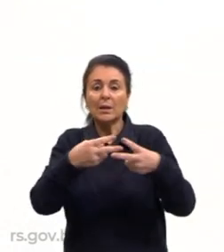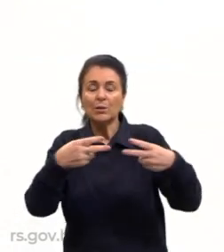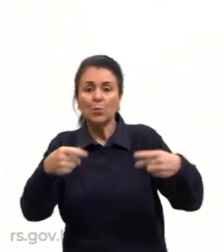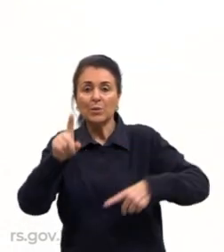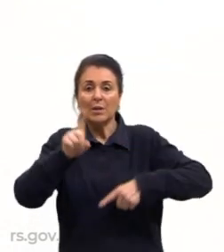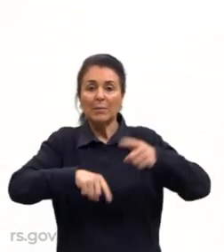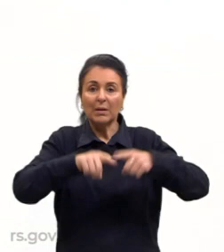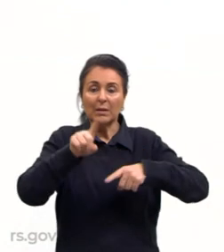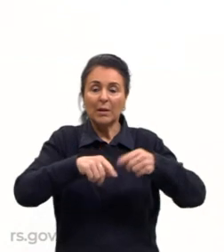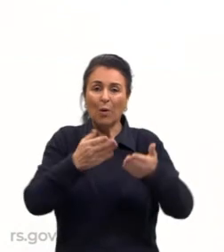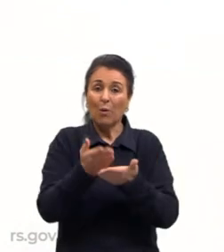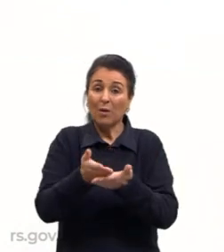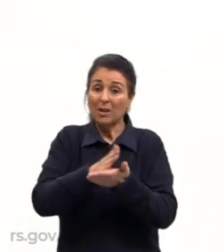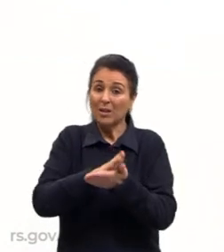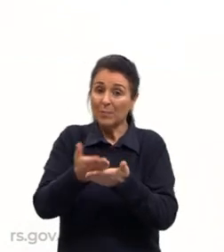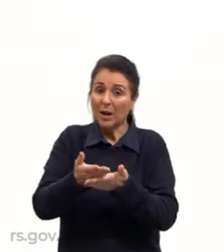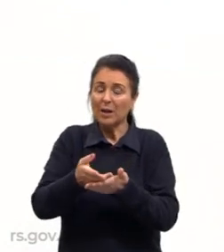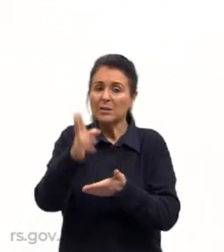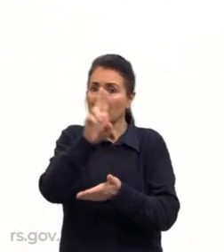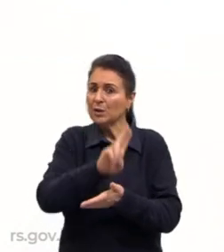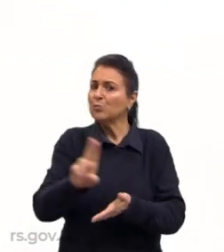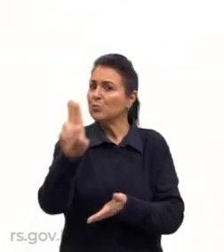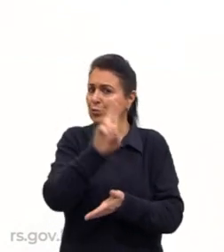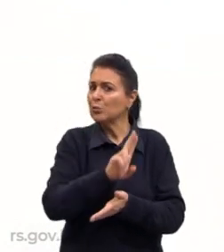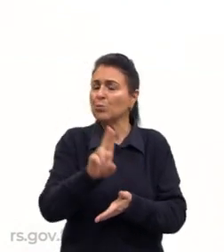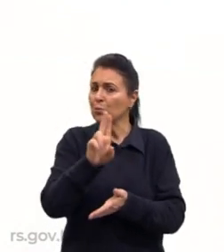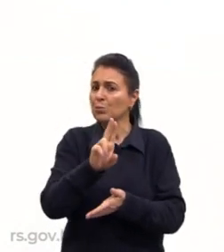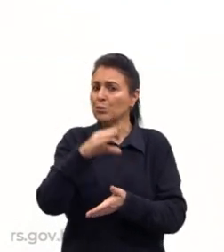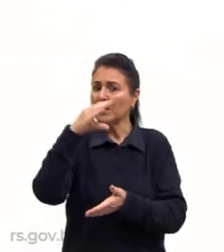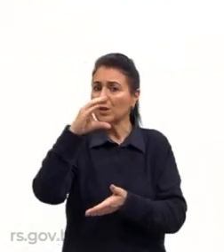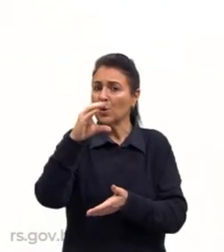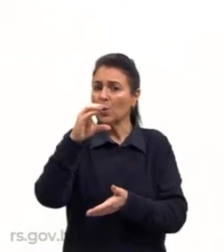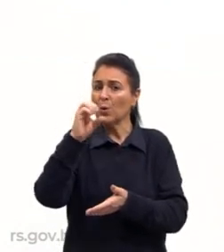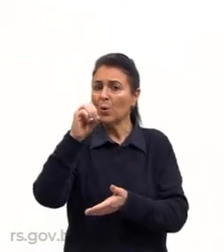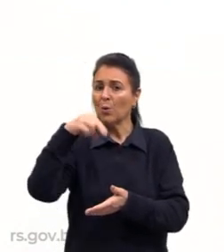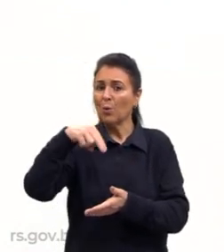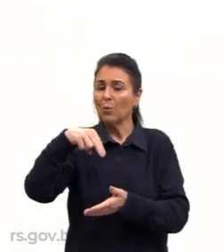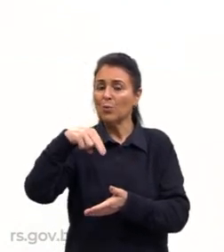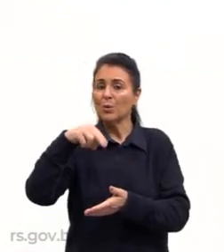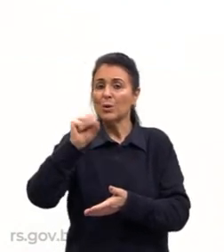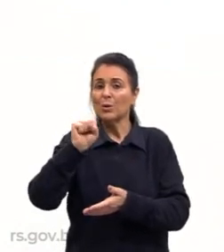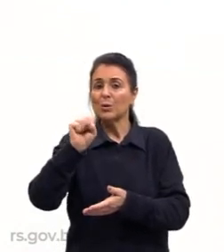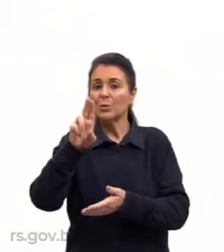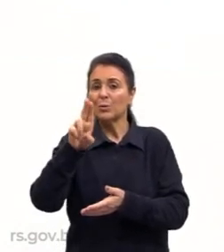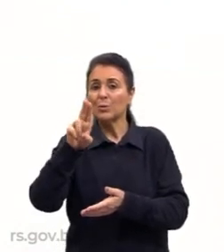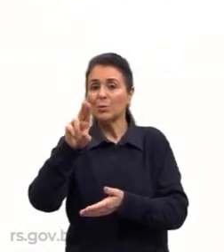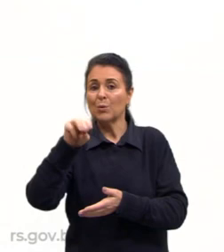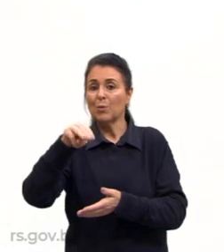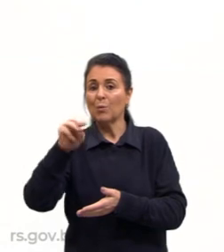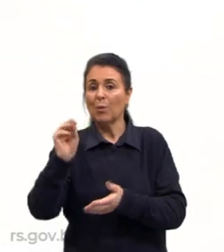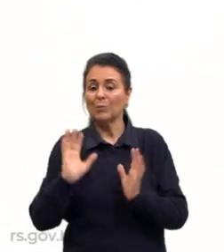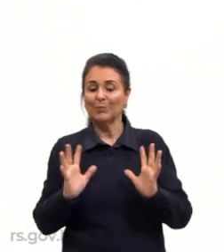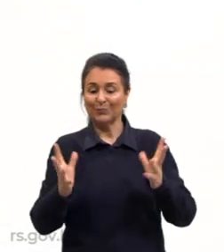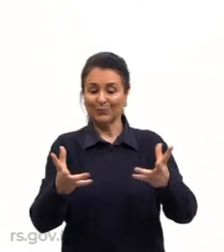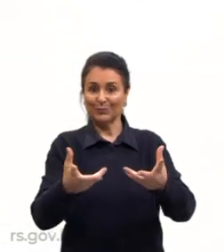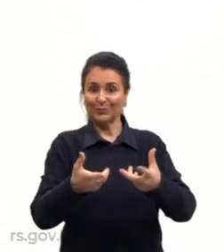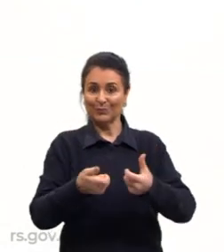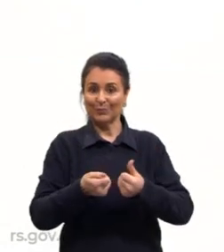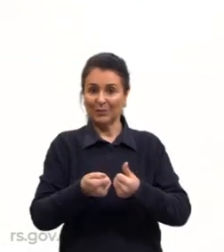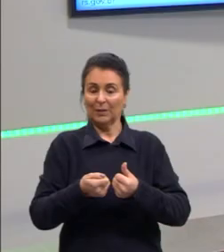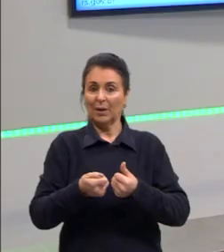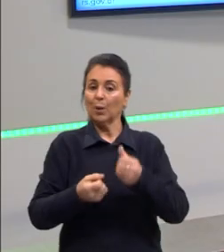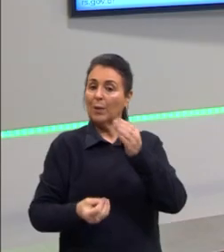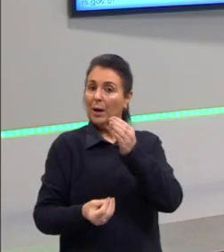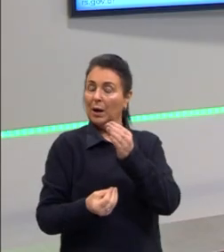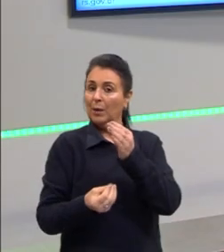de consumo duráveis, que são uma indústria, então, que vai produzir alguma coisa relacionada